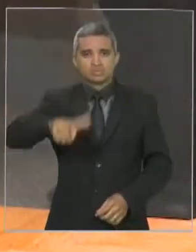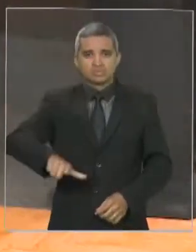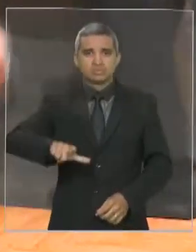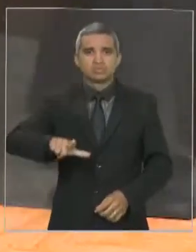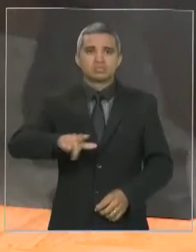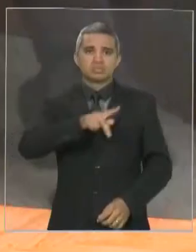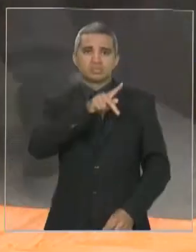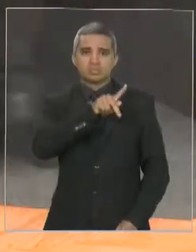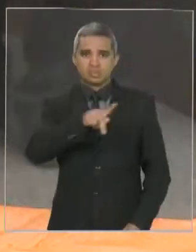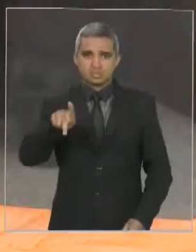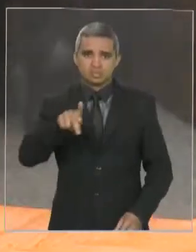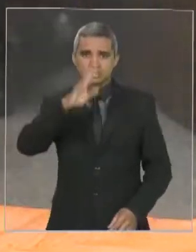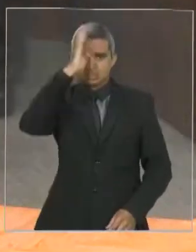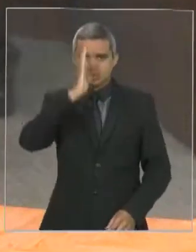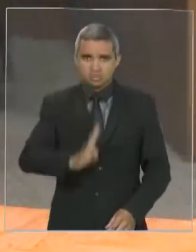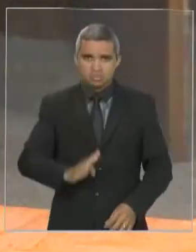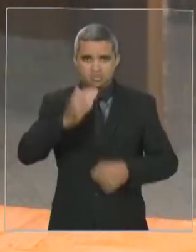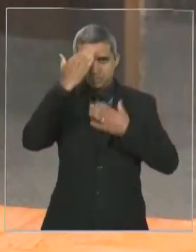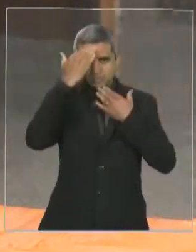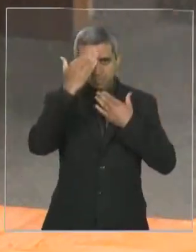presidência do Brasil. Muito obrigado, senhor presidente. presidente.